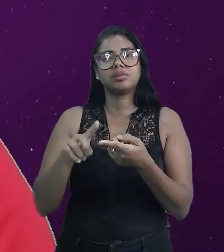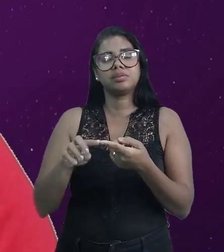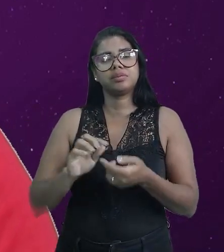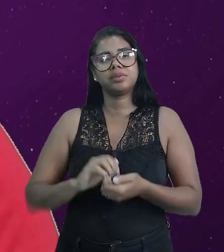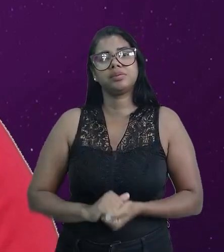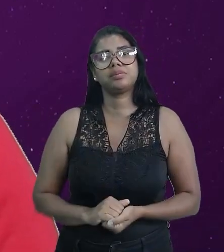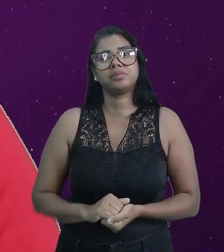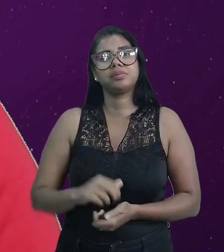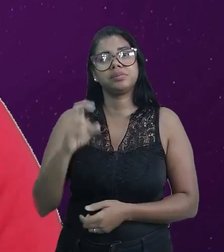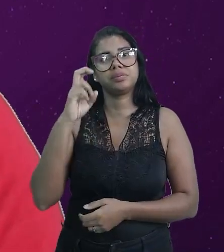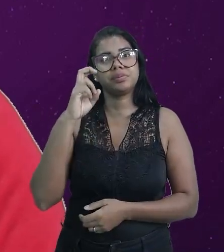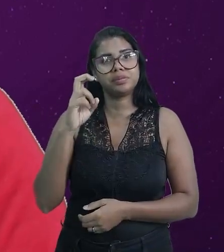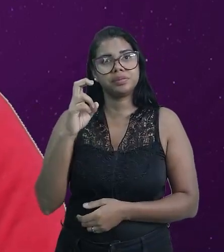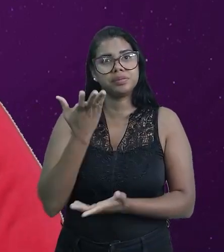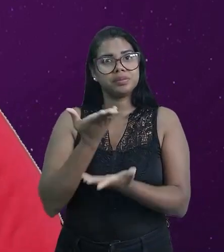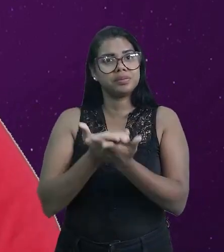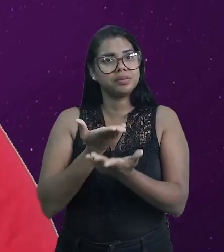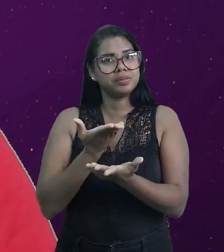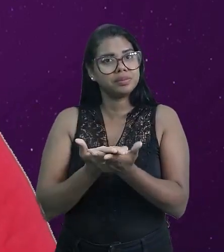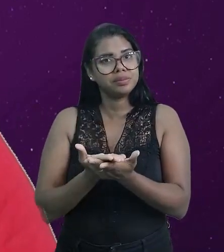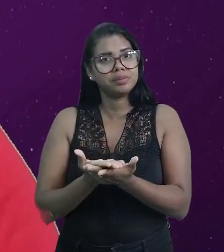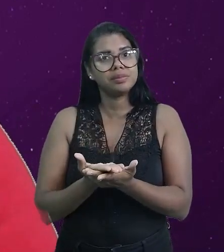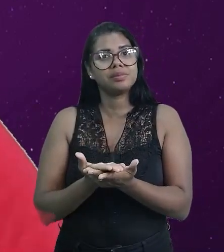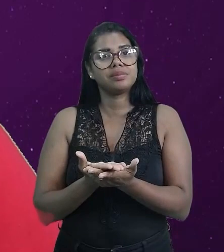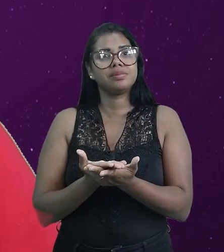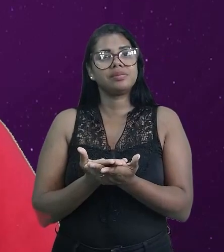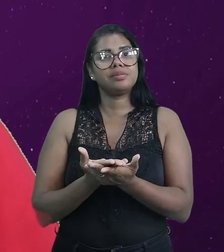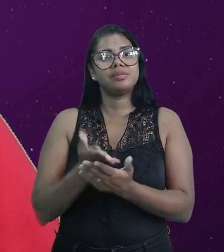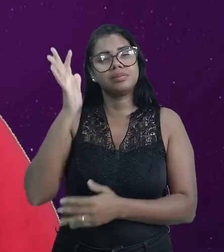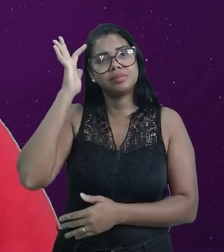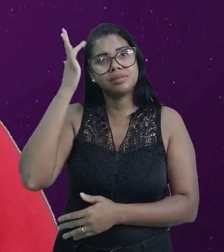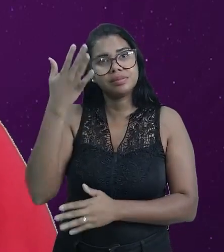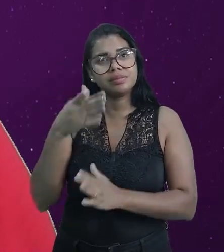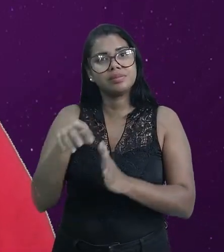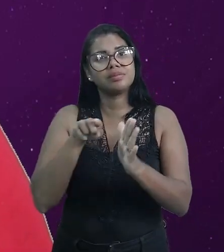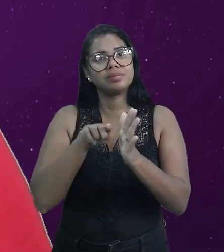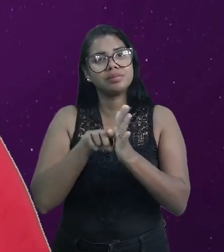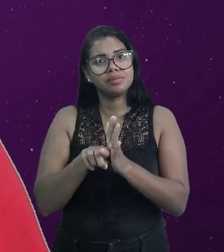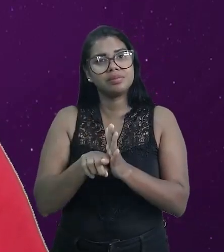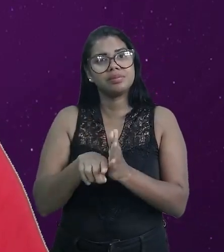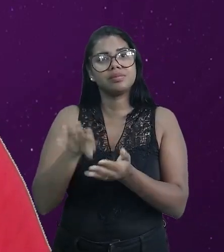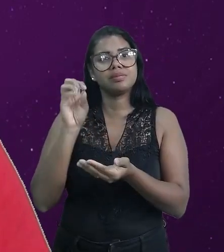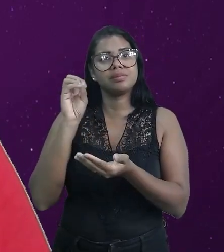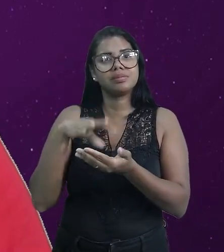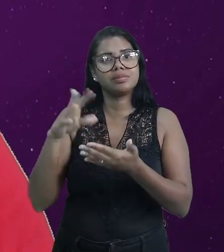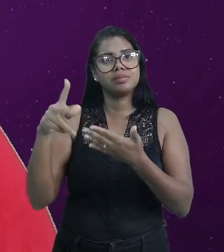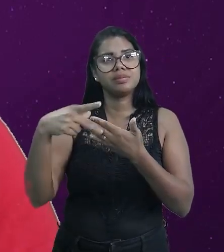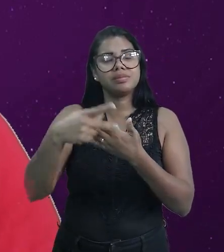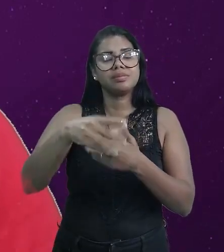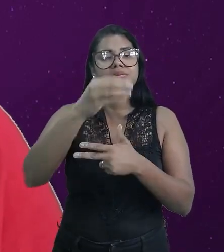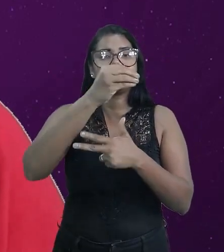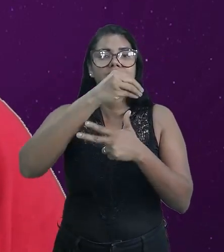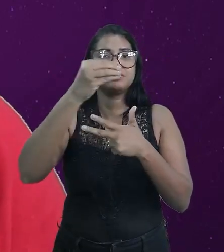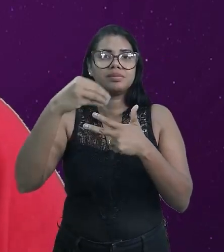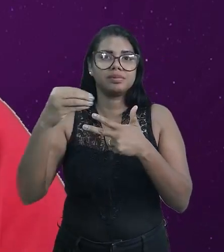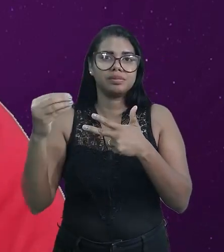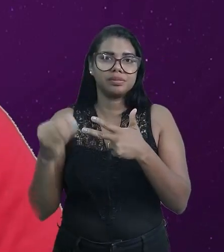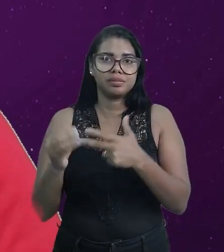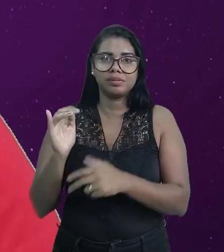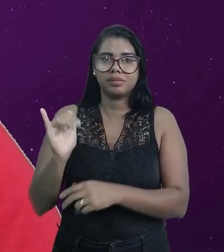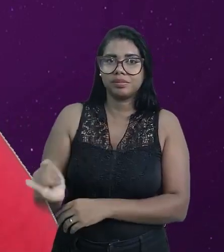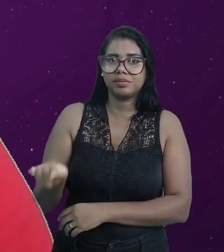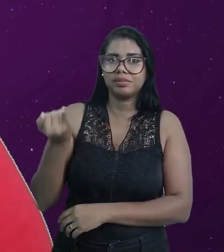Essa foi a nossa quinta questão da resolução de questões aqui do Intensivo Enem. Esse ano foi, assim, bem